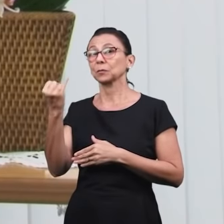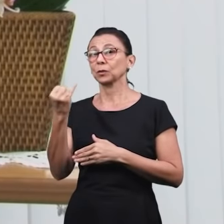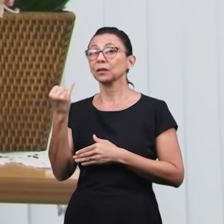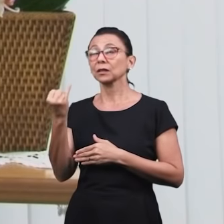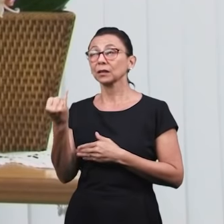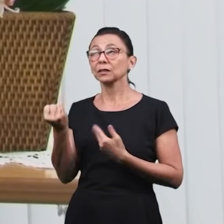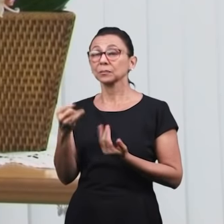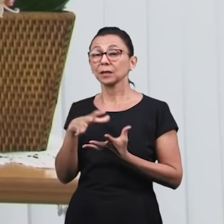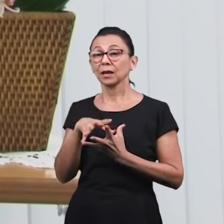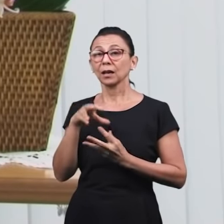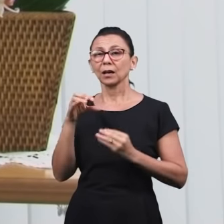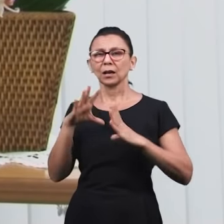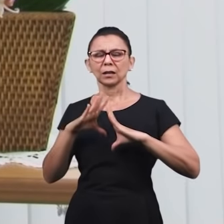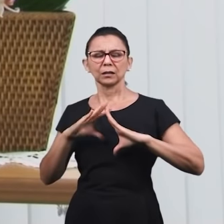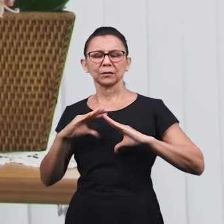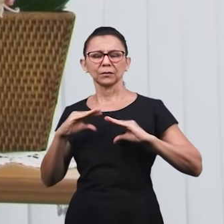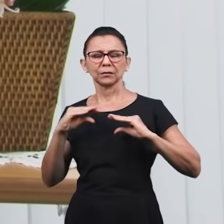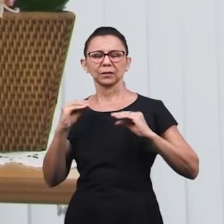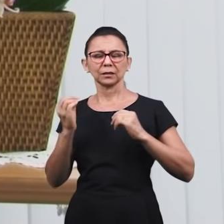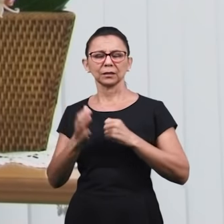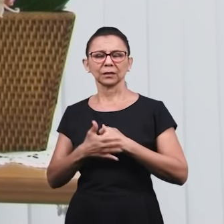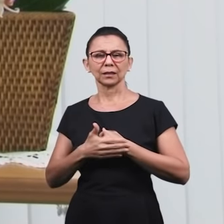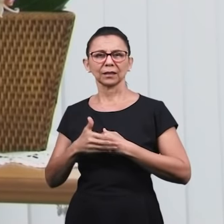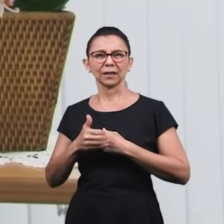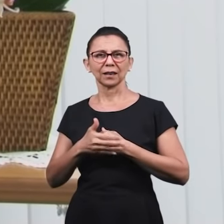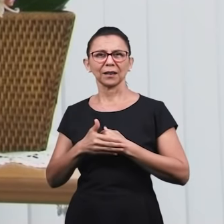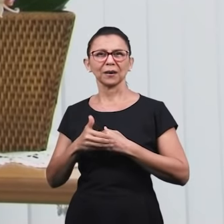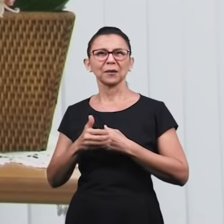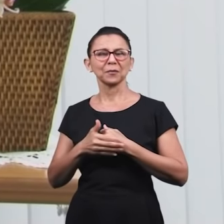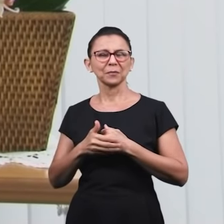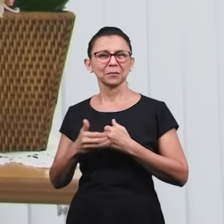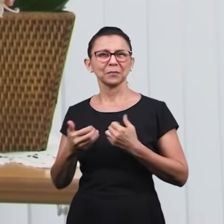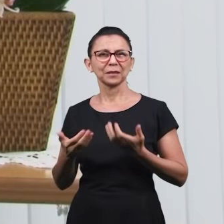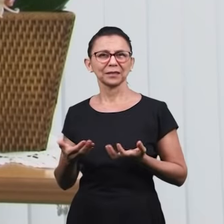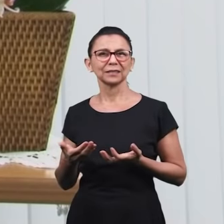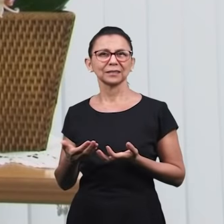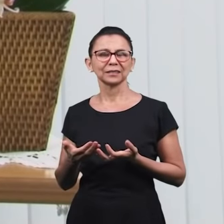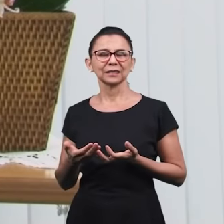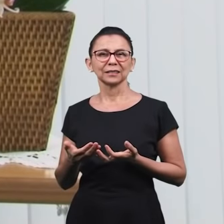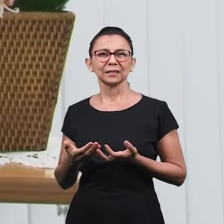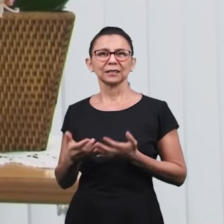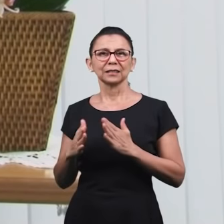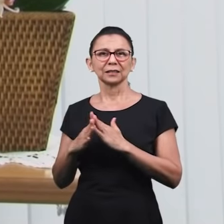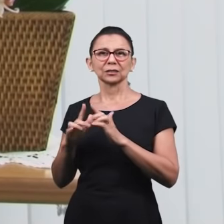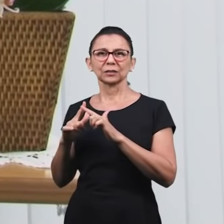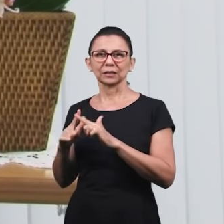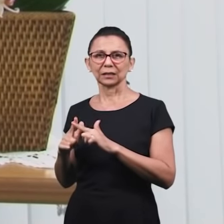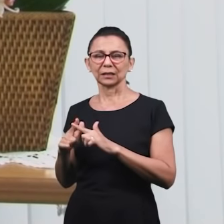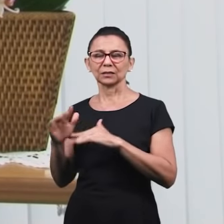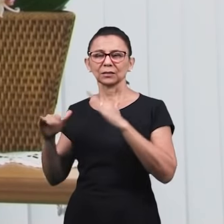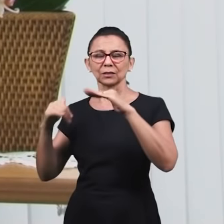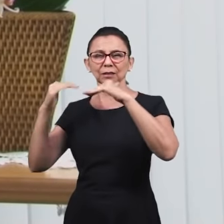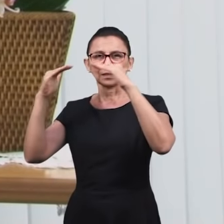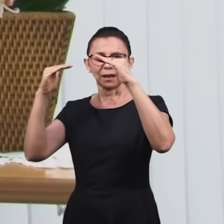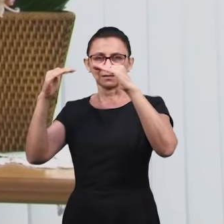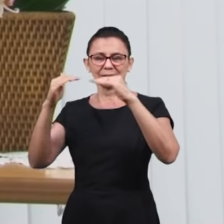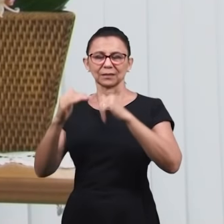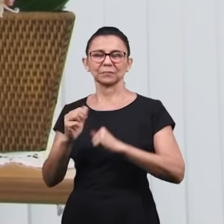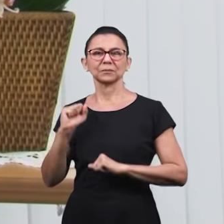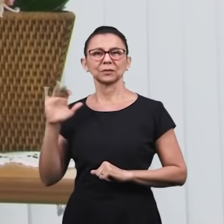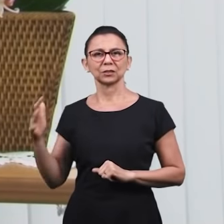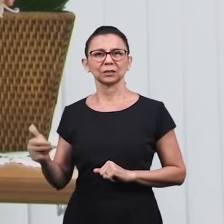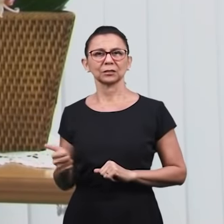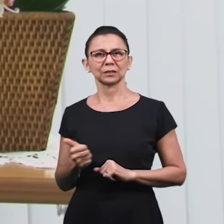porque refrigeram a alma, trazem renovo, trazem alento, alerta e nisto, mais uma vez, a tua igreja é edificada. Nós te